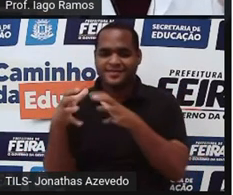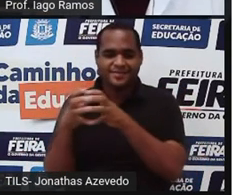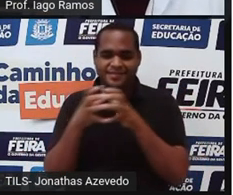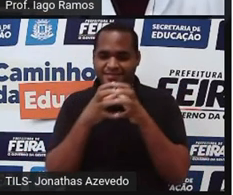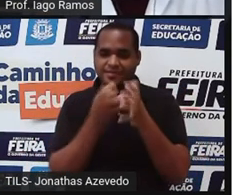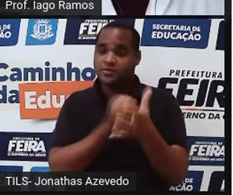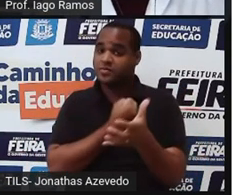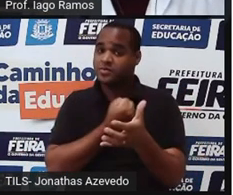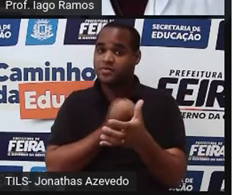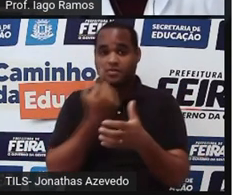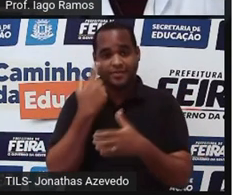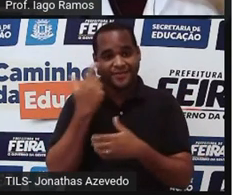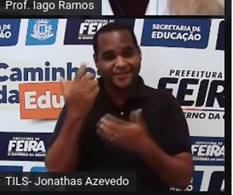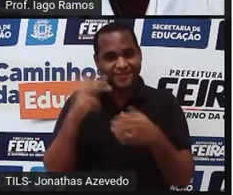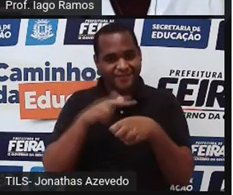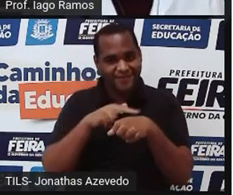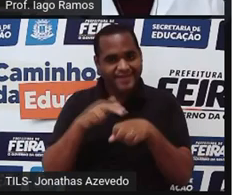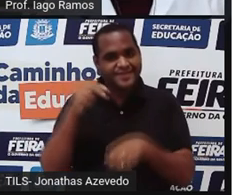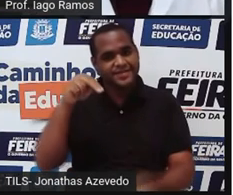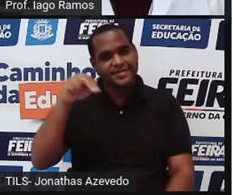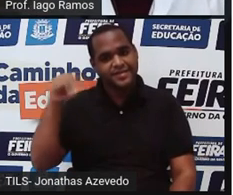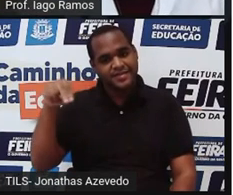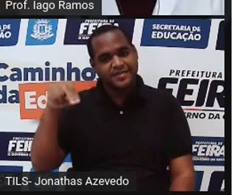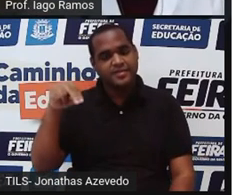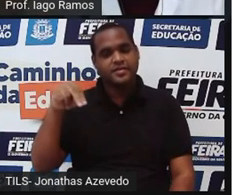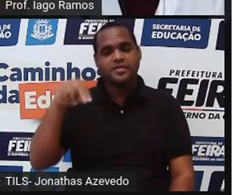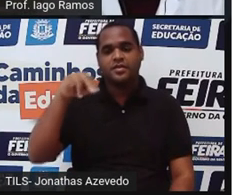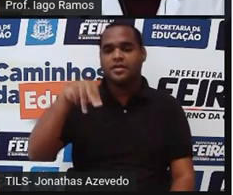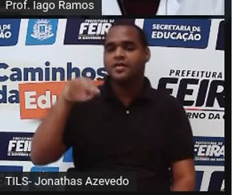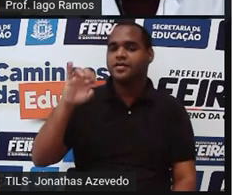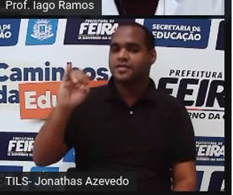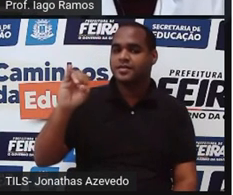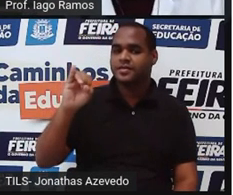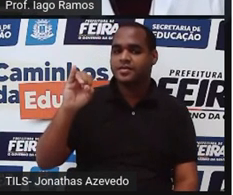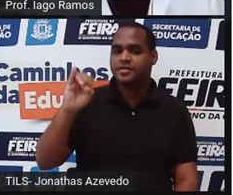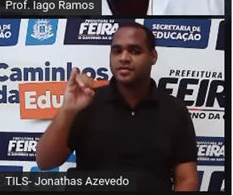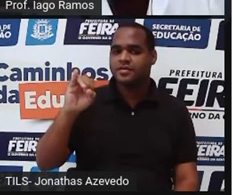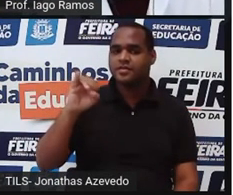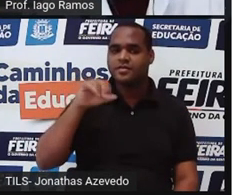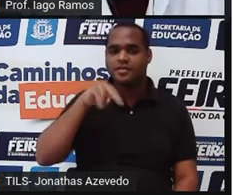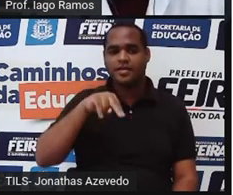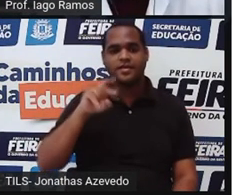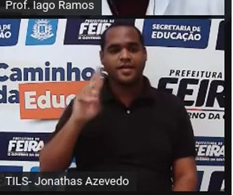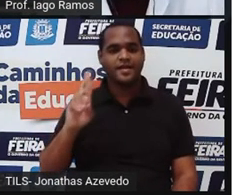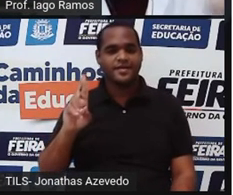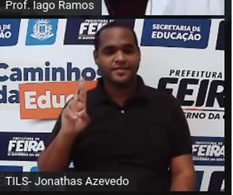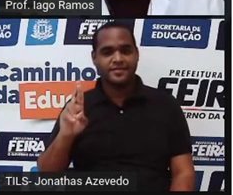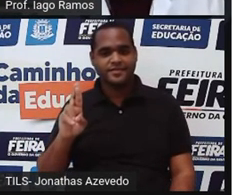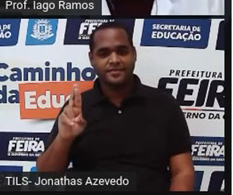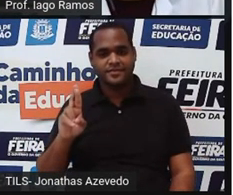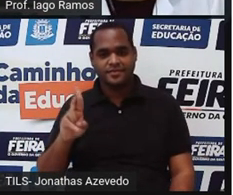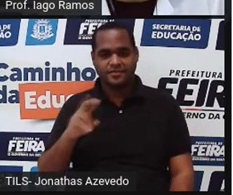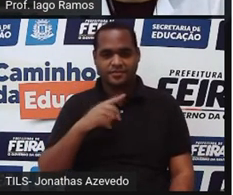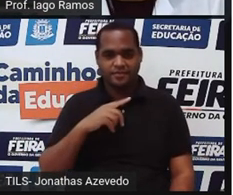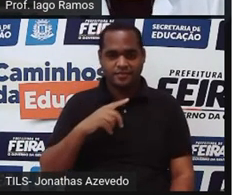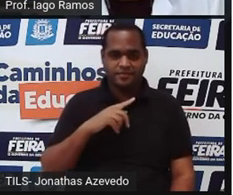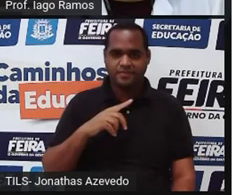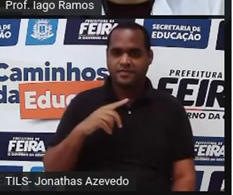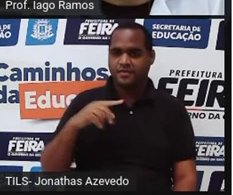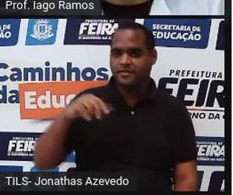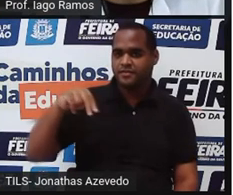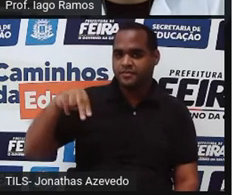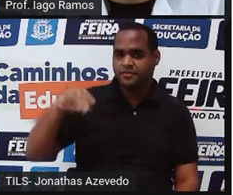tá? Em verde números naturais em vermelho números inteiros em lilás números racionais